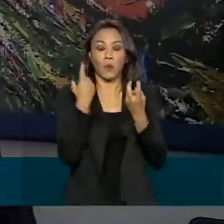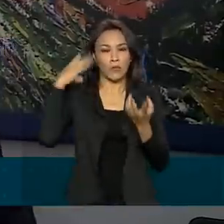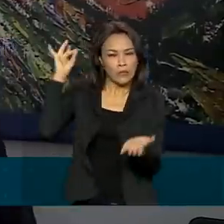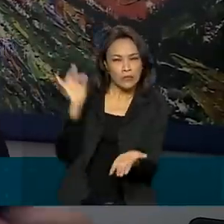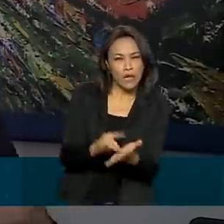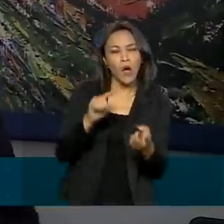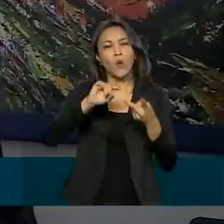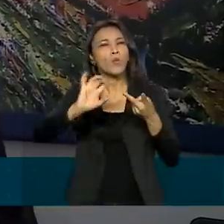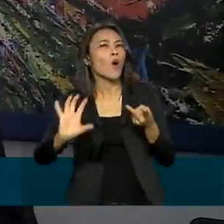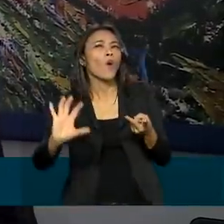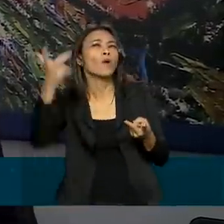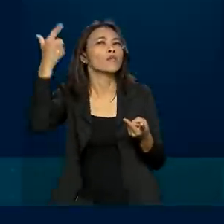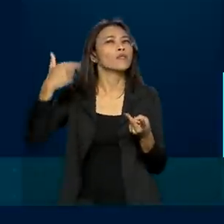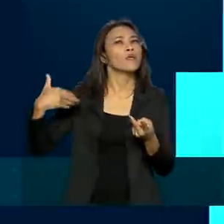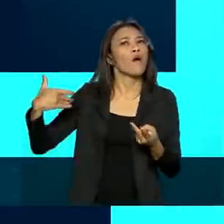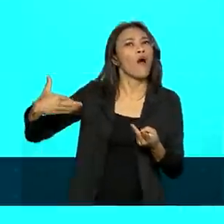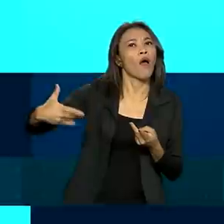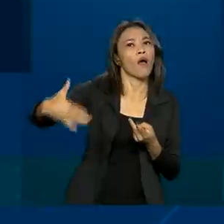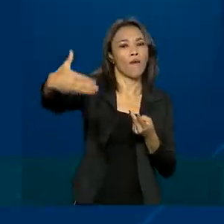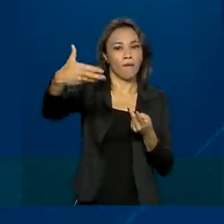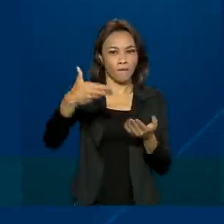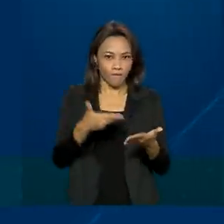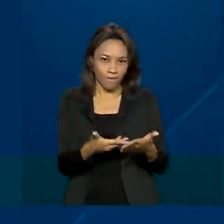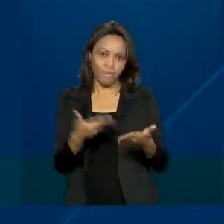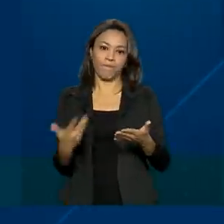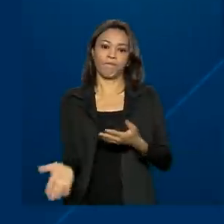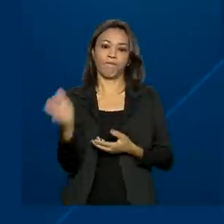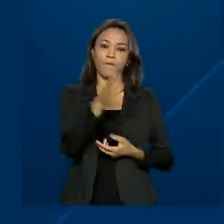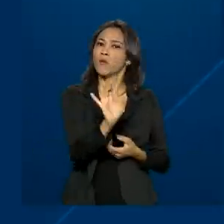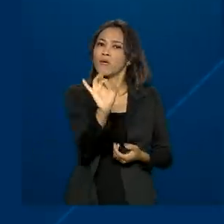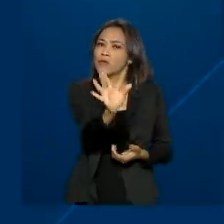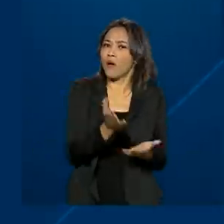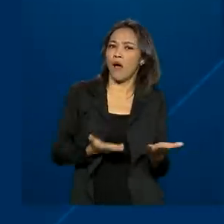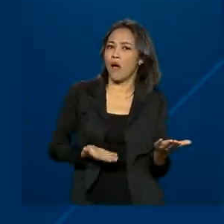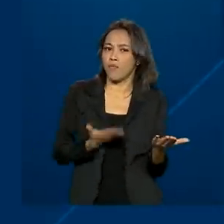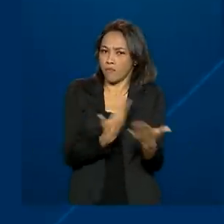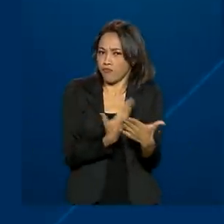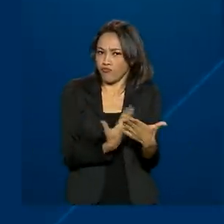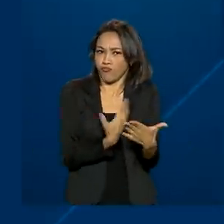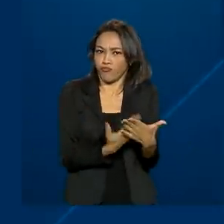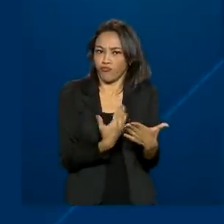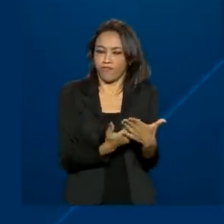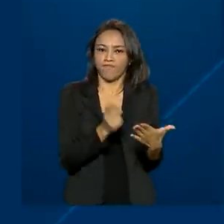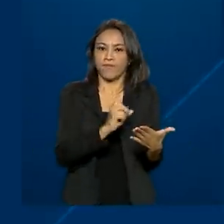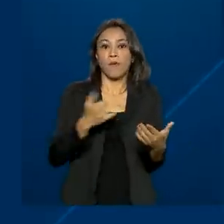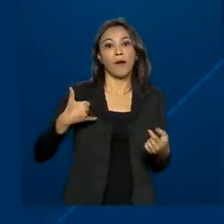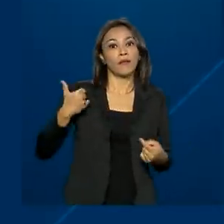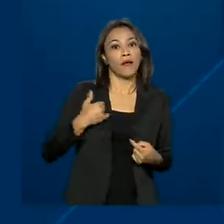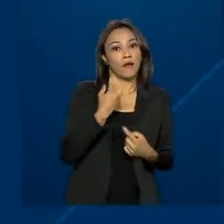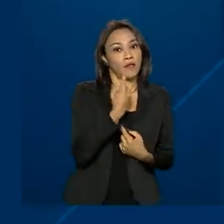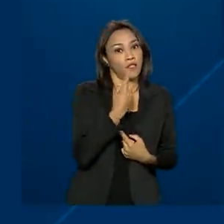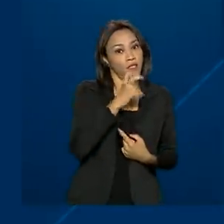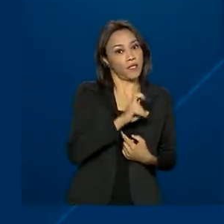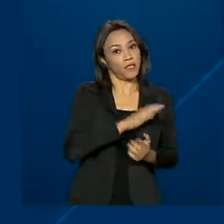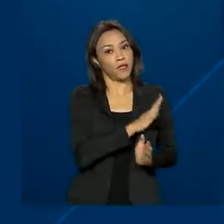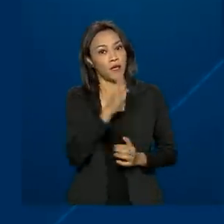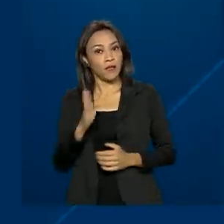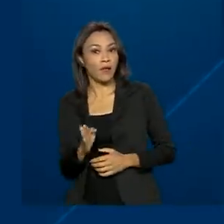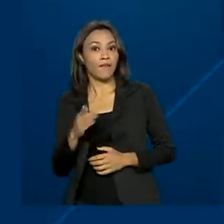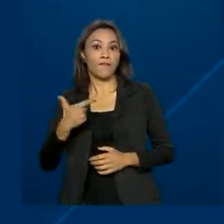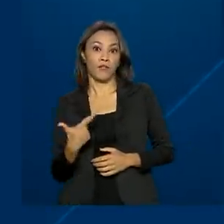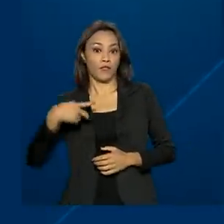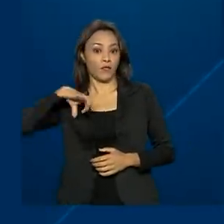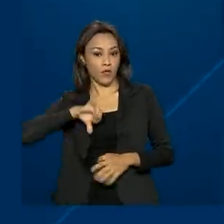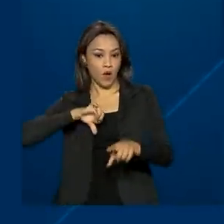eventos e o que está sendo feito. O benefício não é só para estudantes, mas é preciso ter entre 15 e 29 anos de